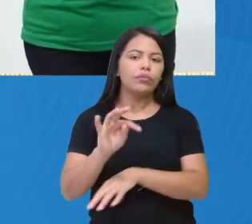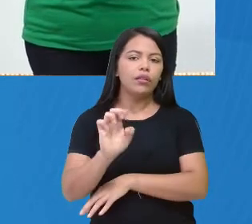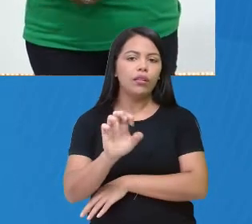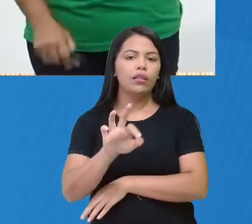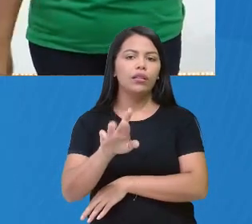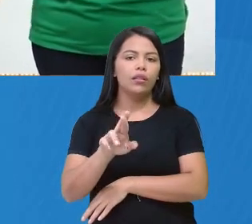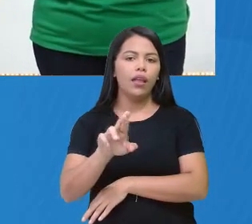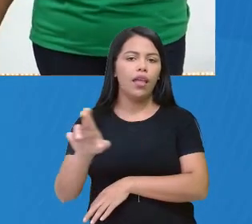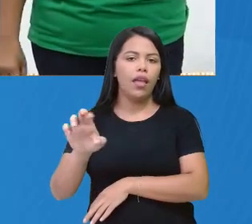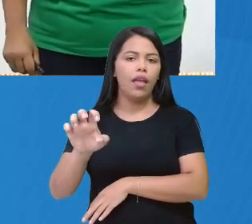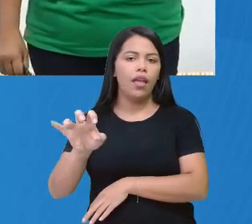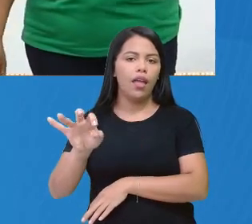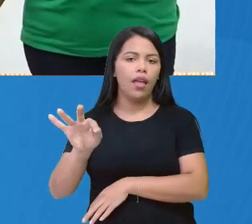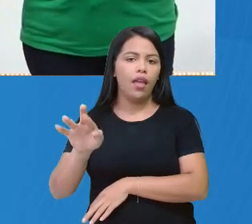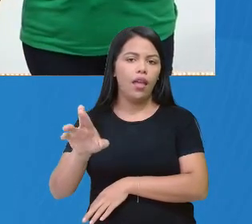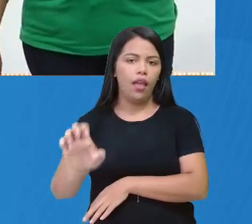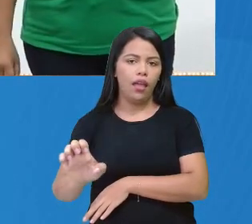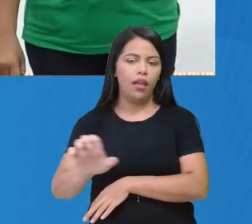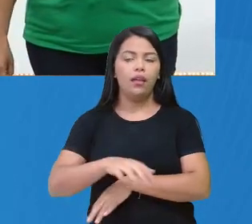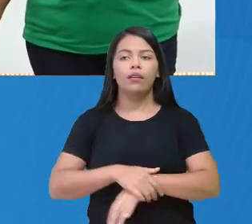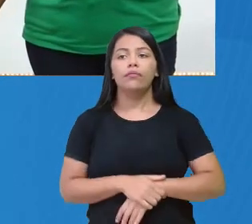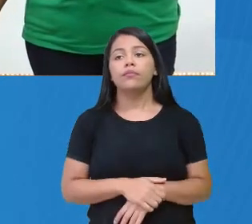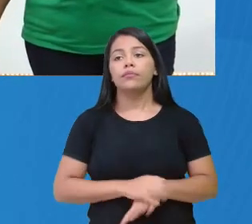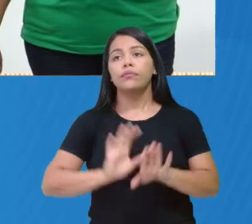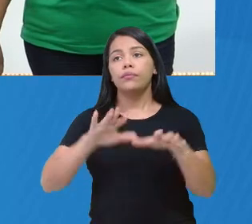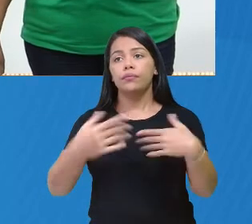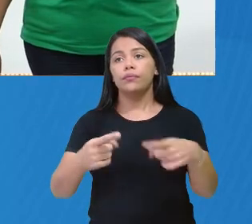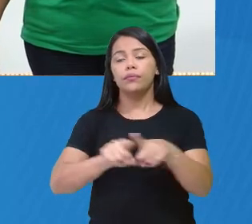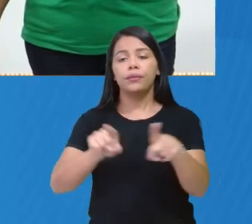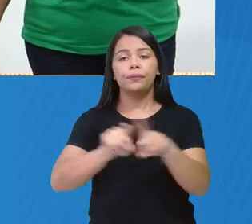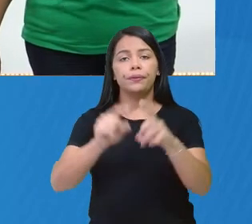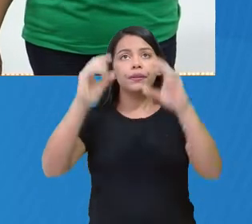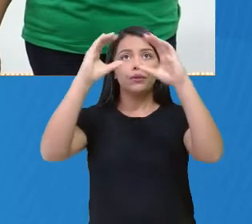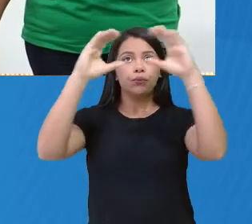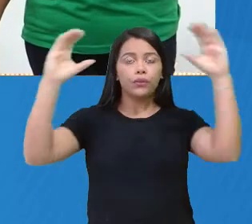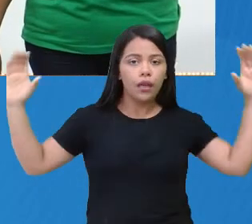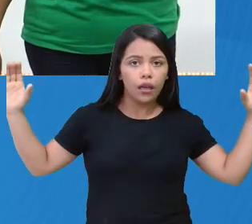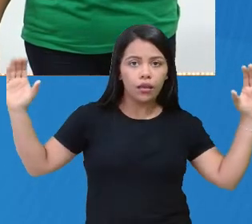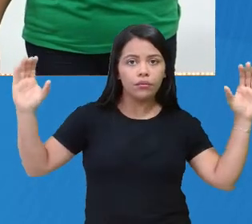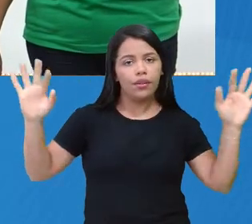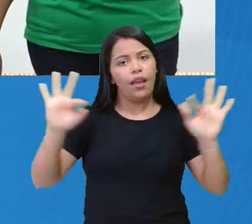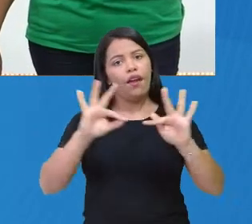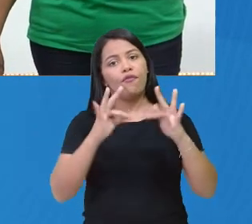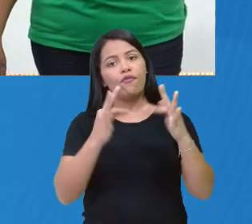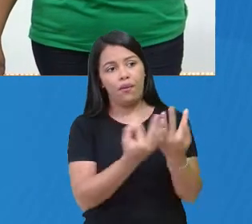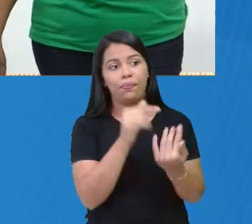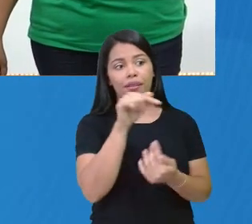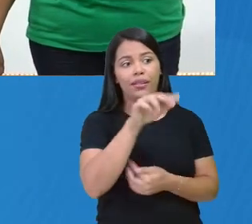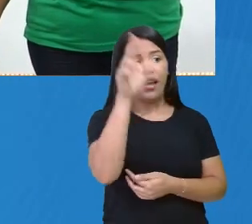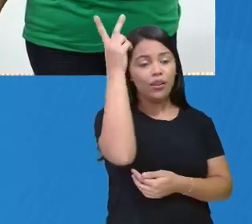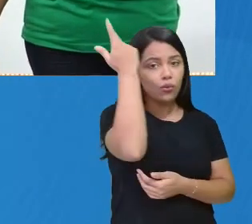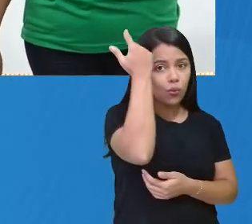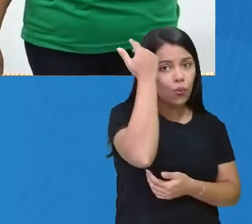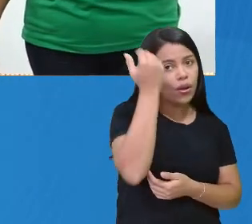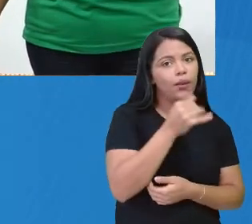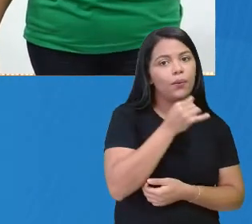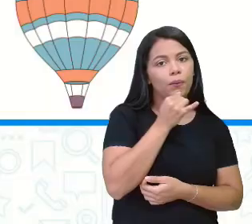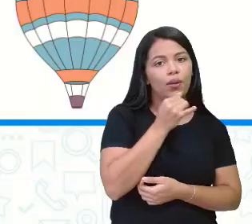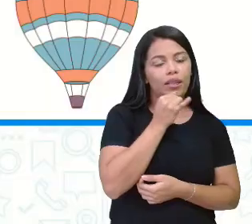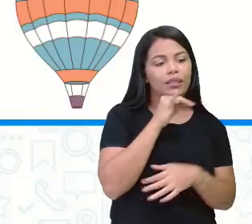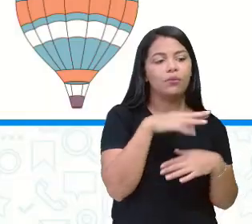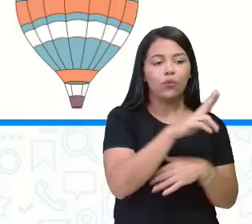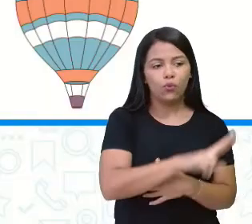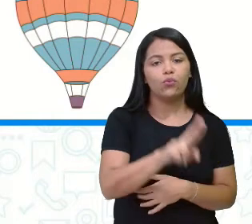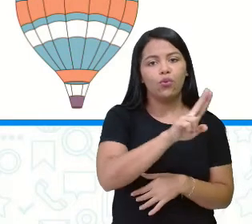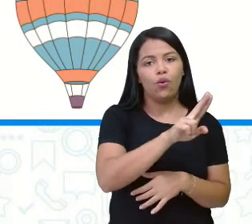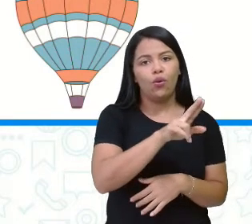transporte terrestres. E os meios de transporte aéreo? A família dos coelhos, por exemplo, usou um desses meios, que foi